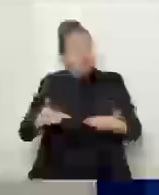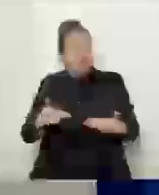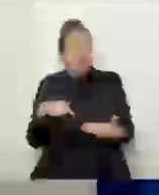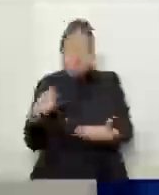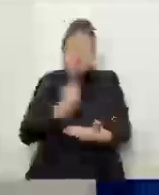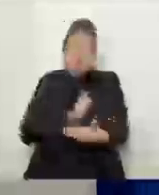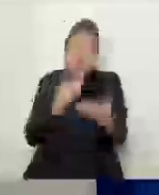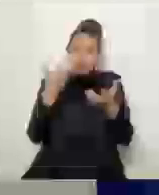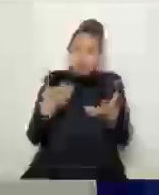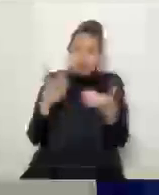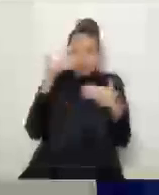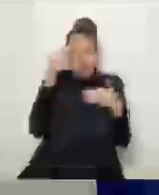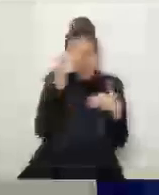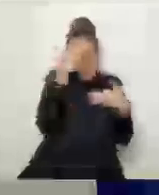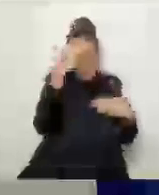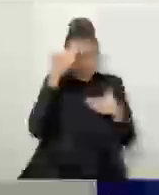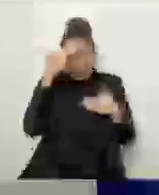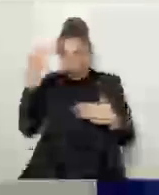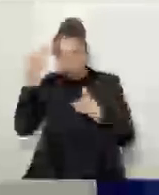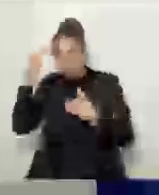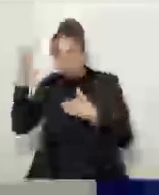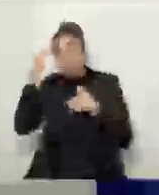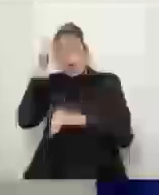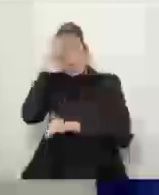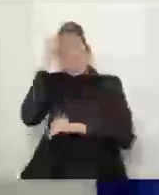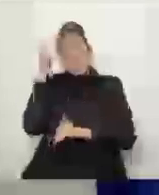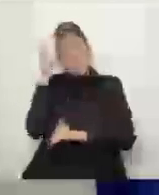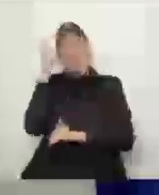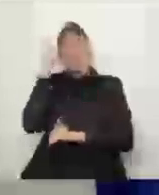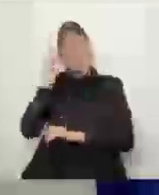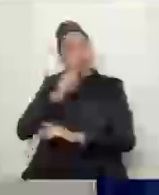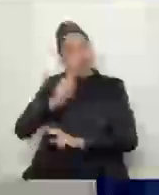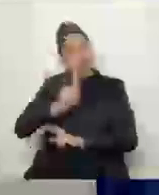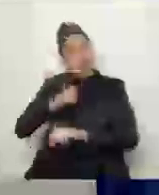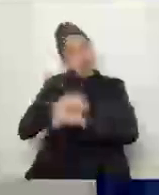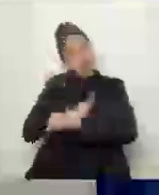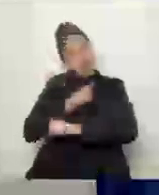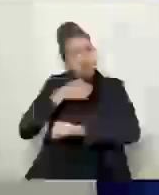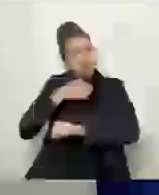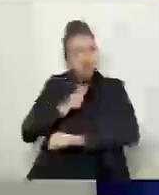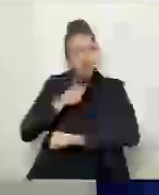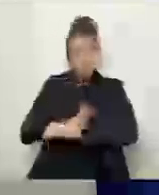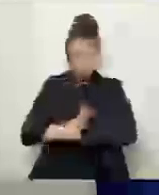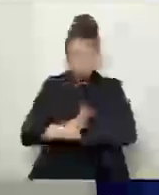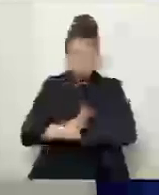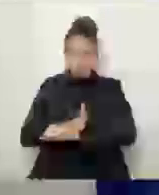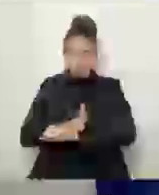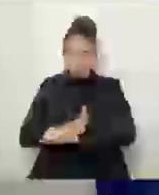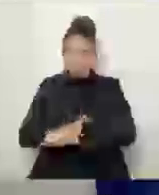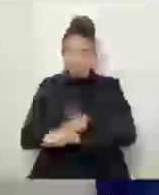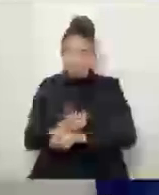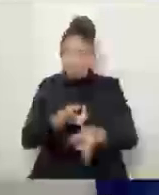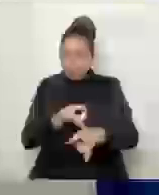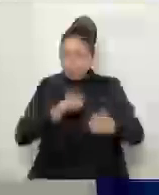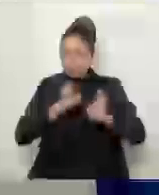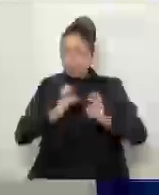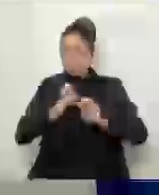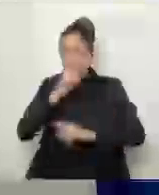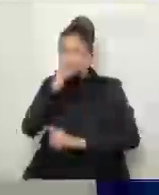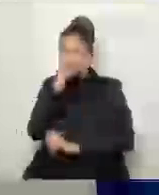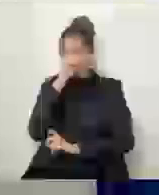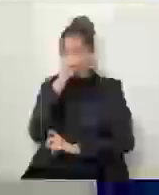com toda certeza, vimos tudo aquilo que o hospital possa se transformar daqui para frente.